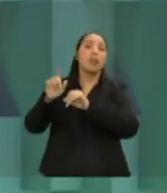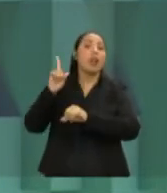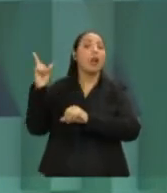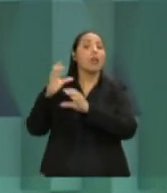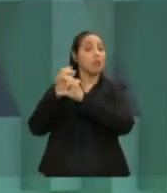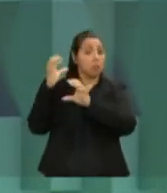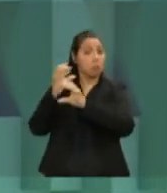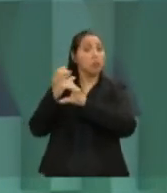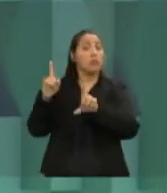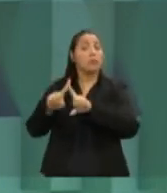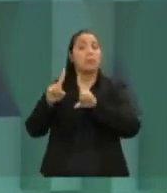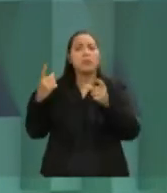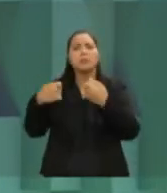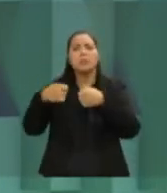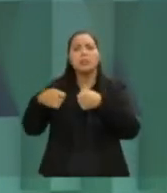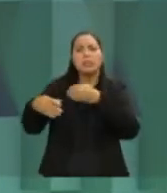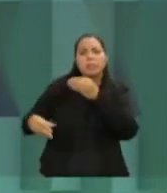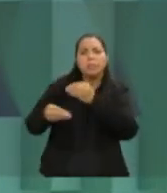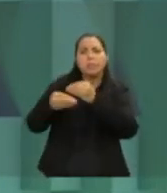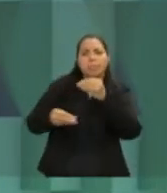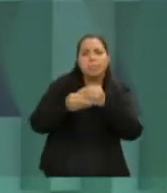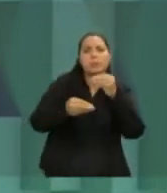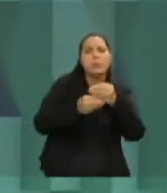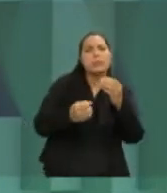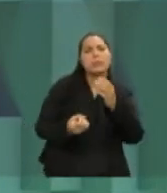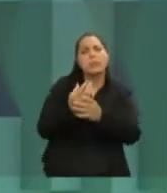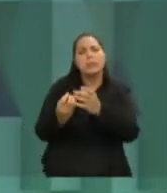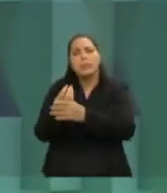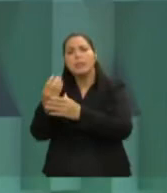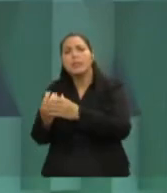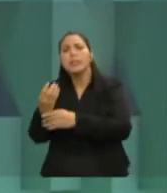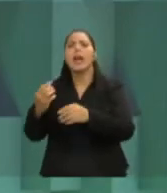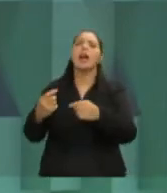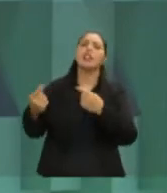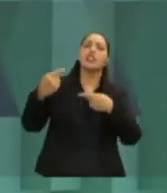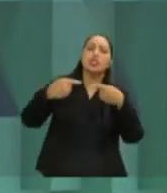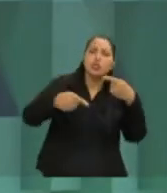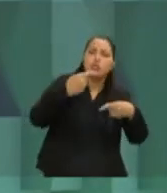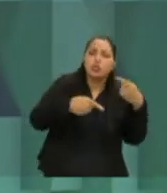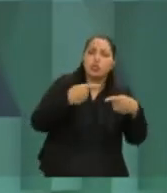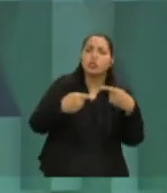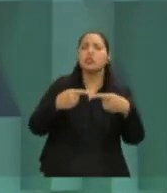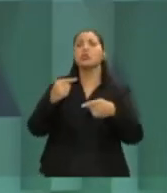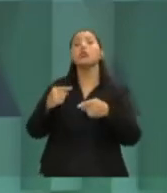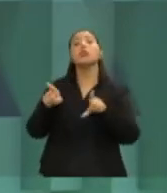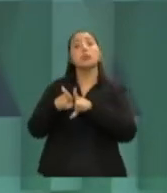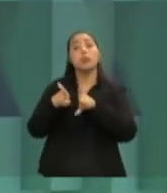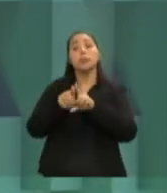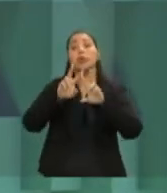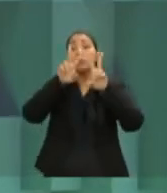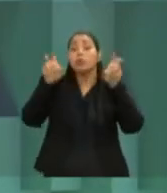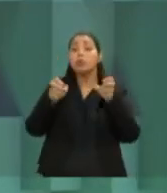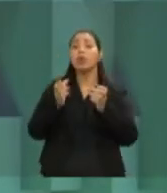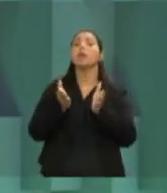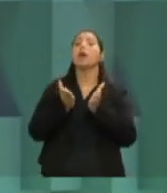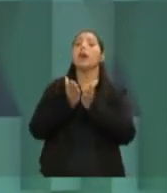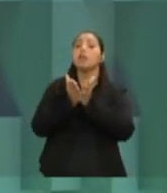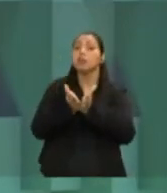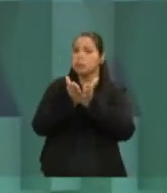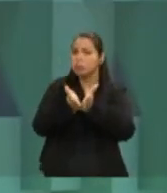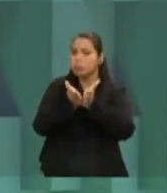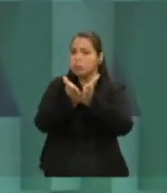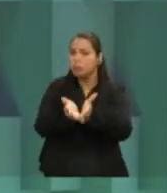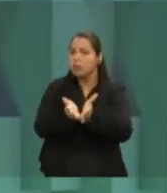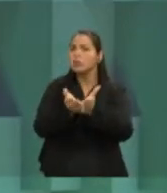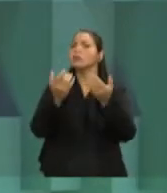necessário intensificar esse trabalho e discutir ainda com o governo do Estado o transporte aquaviário. Ele não está funcionando, ele